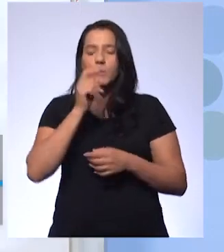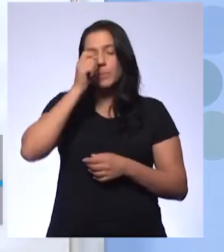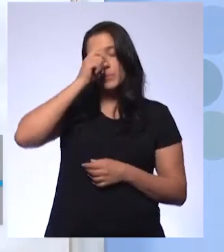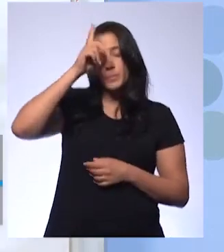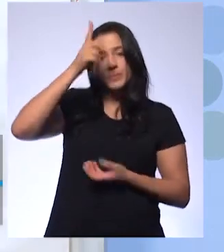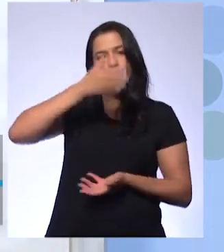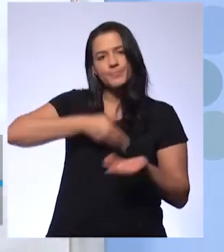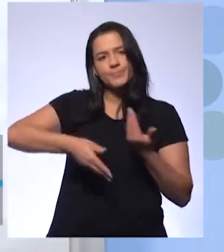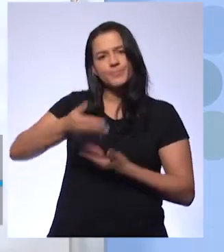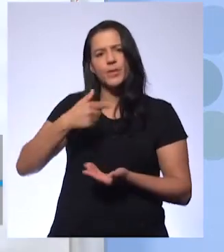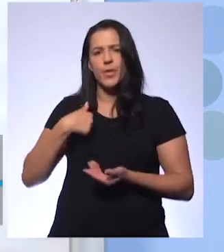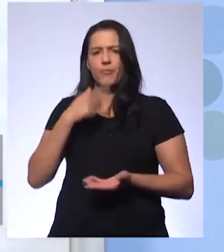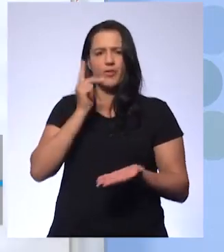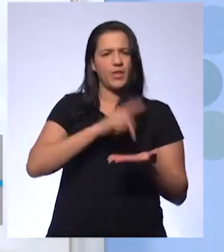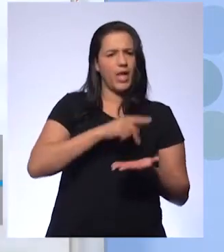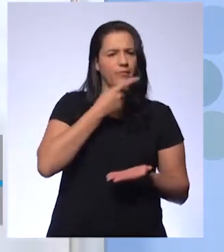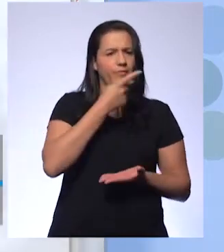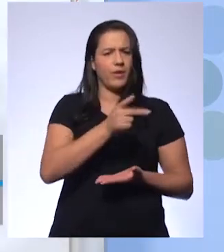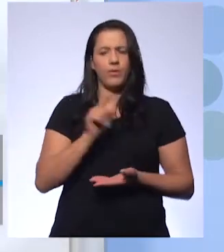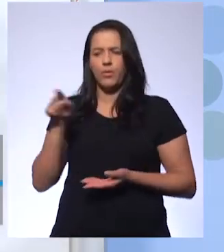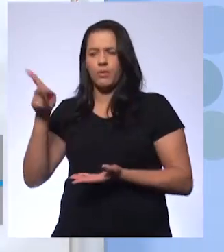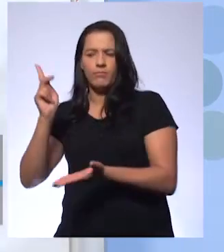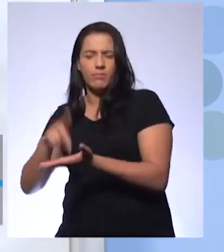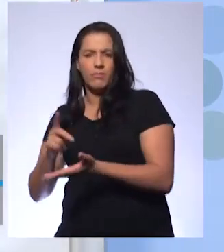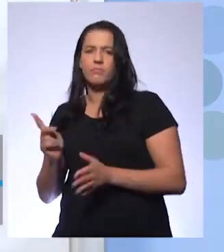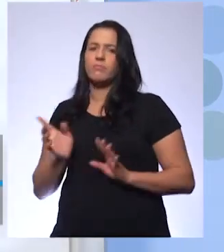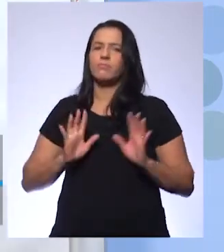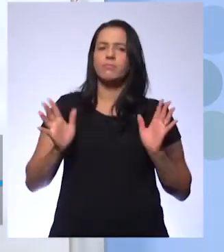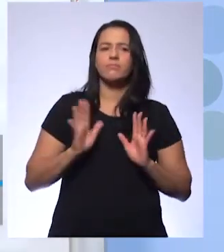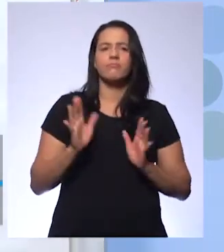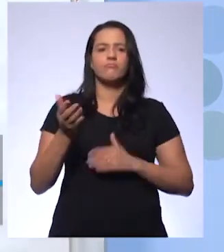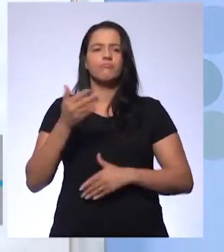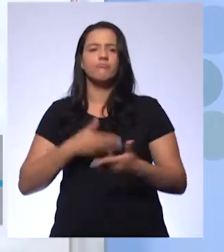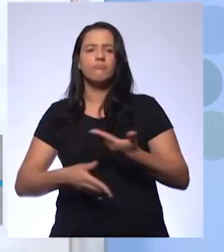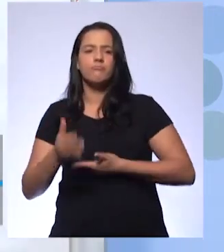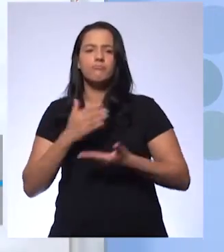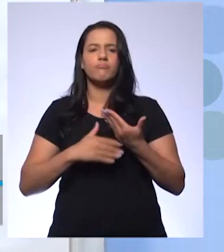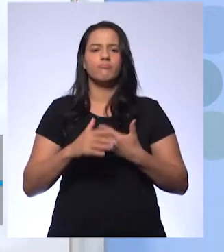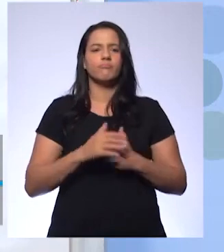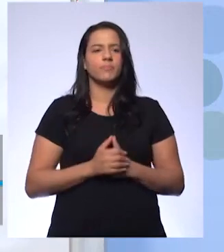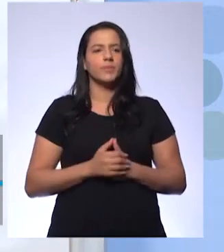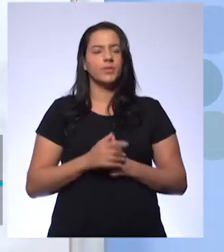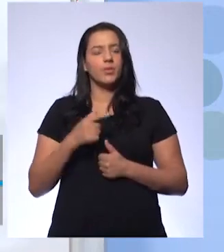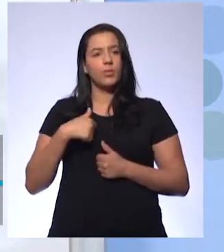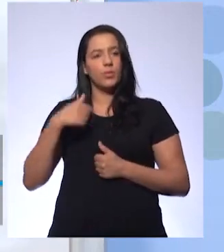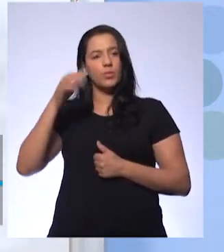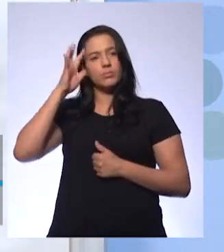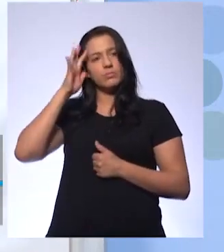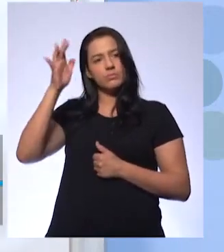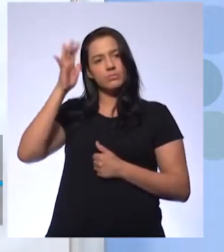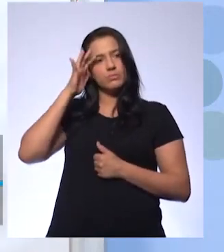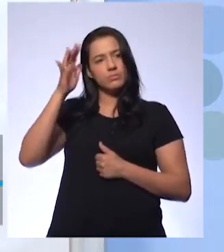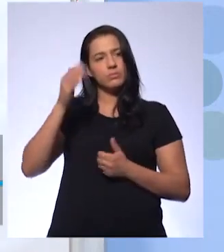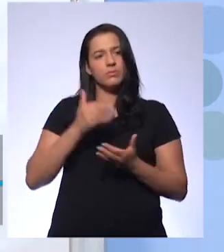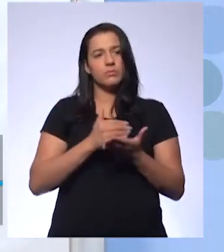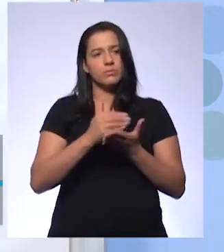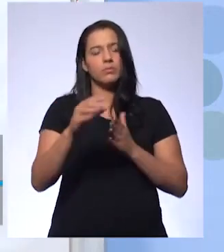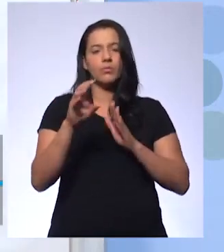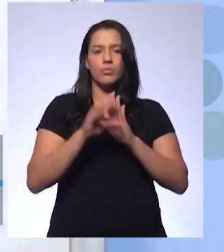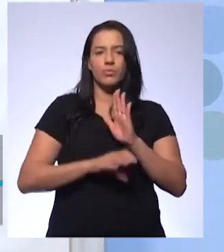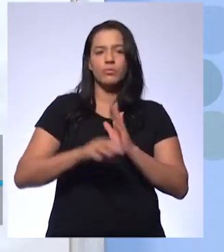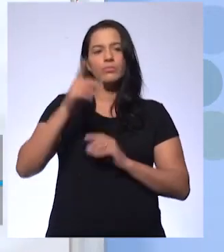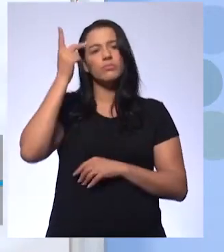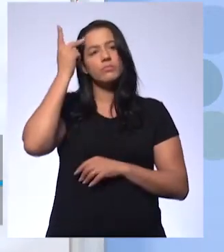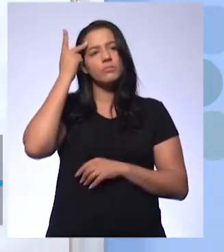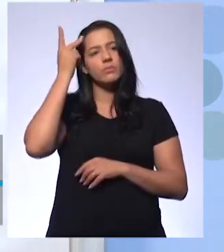O professor Magno não é o dono da verdade. Gente, essa aula que a gente está dando aqui, a gente pensou essa aula a partir do currículo de São Paulo.